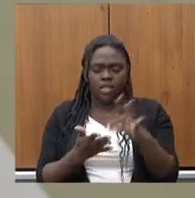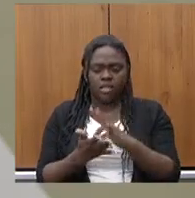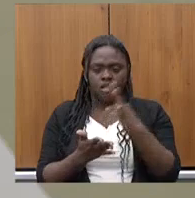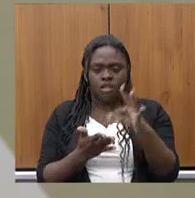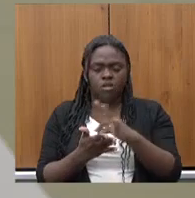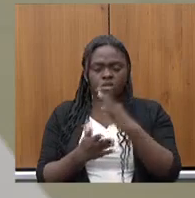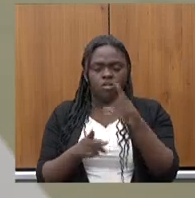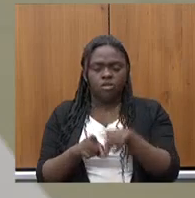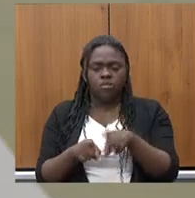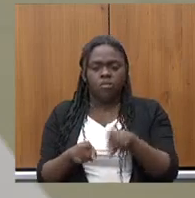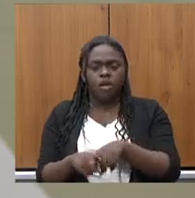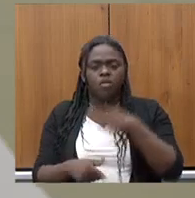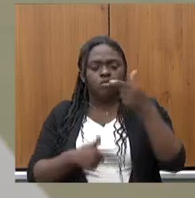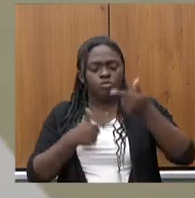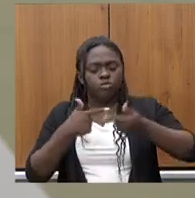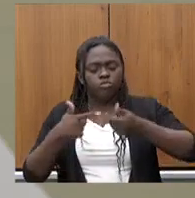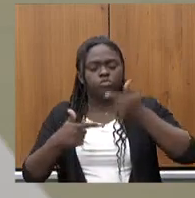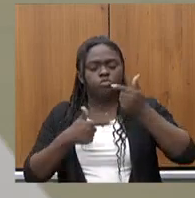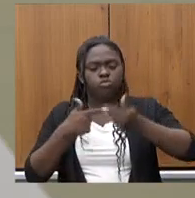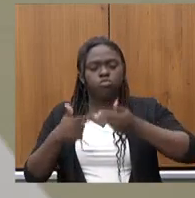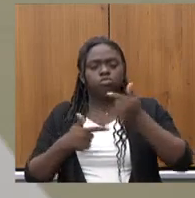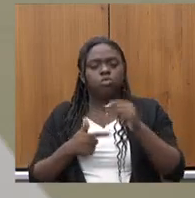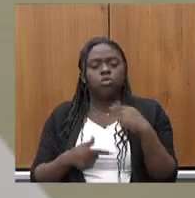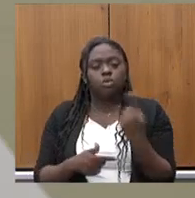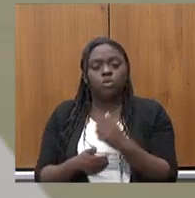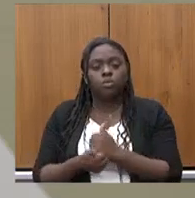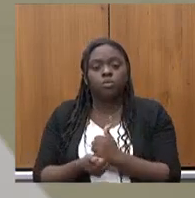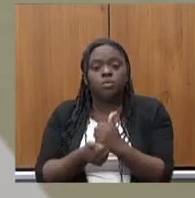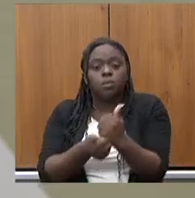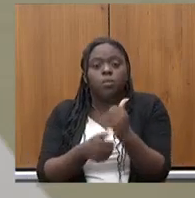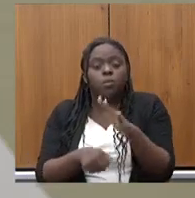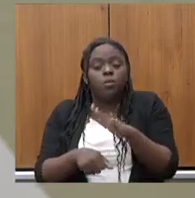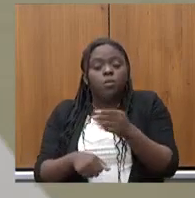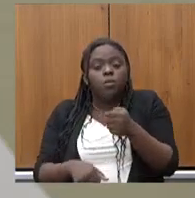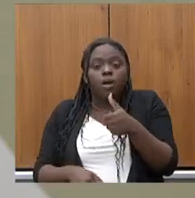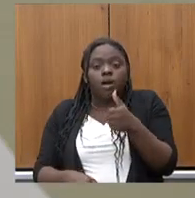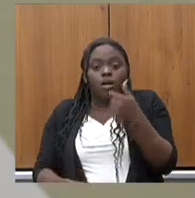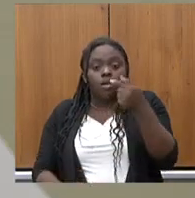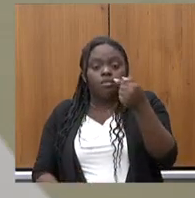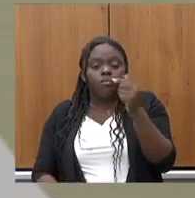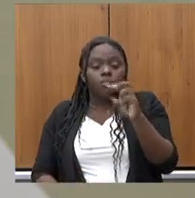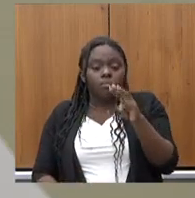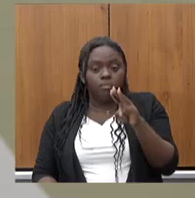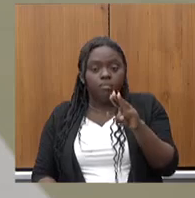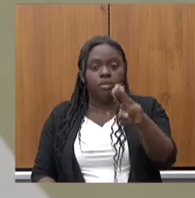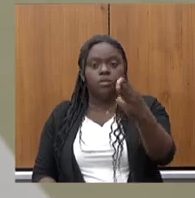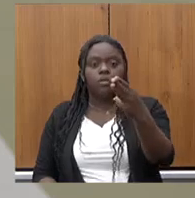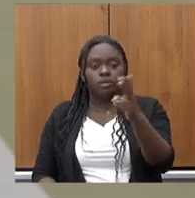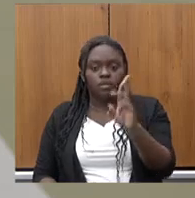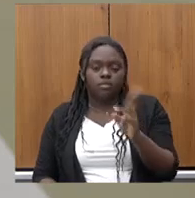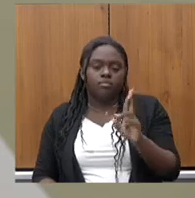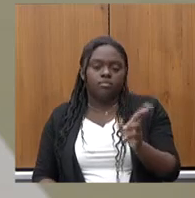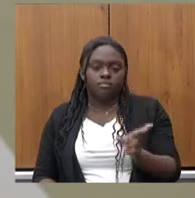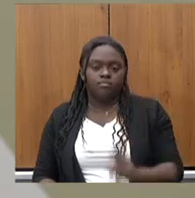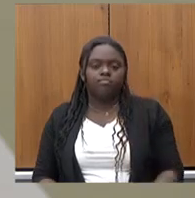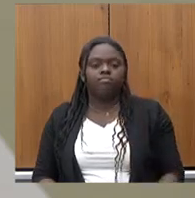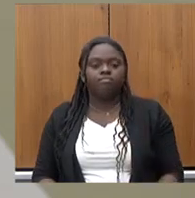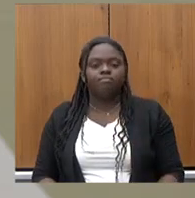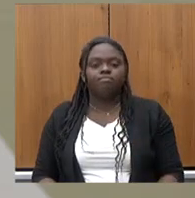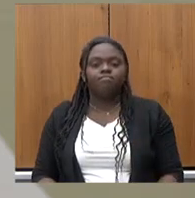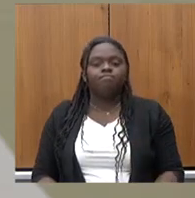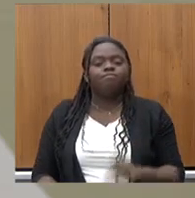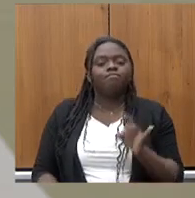trabalho. Nós apoiamos quase sete milhões de reais em